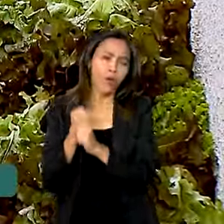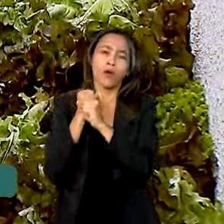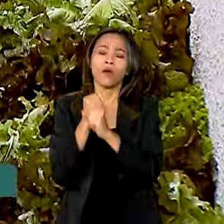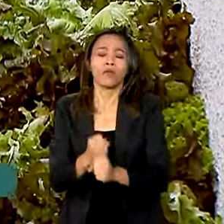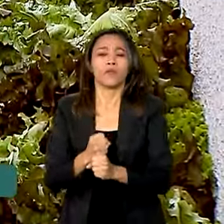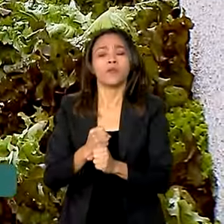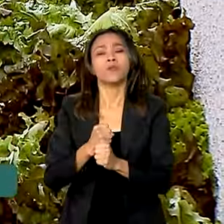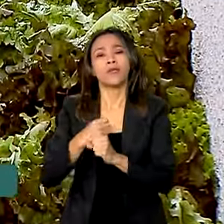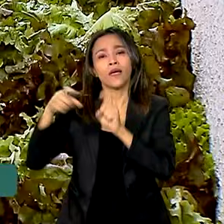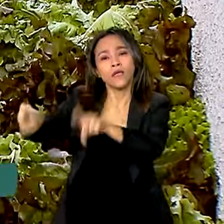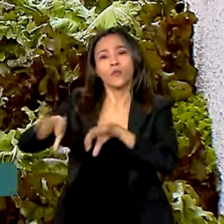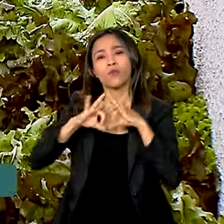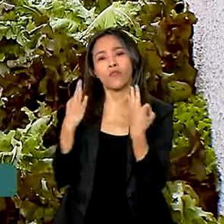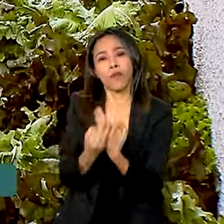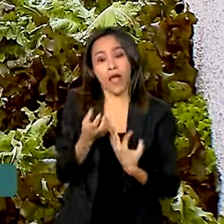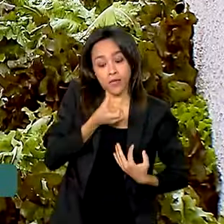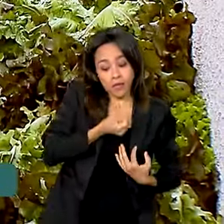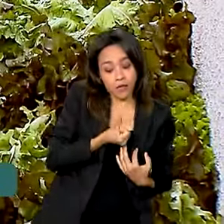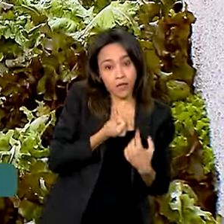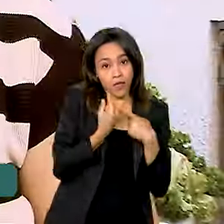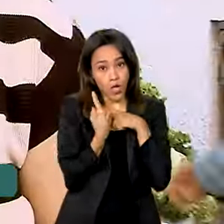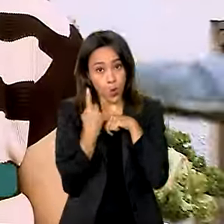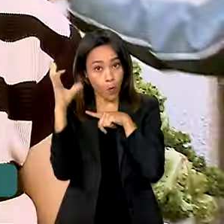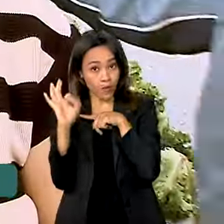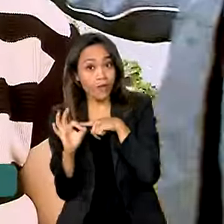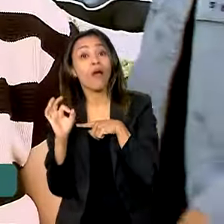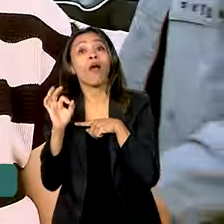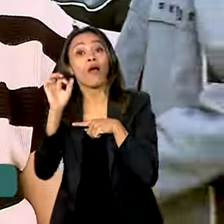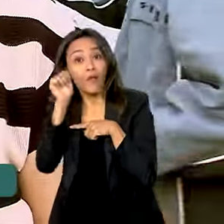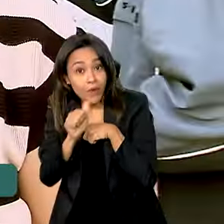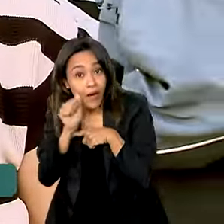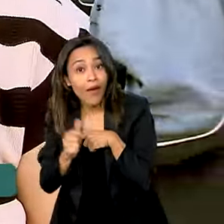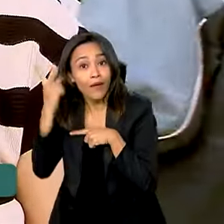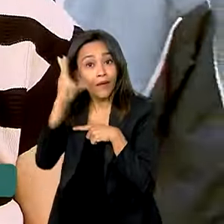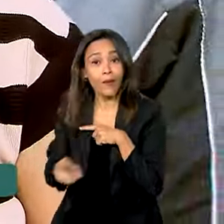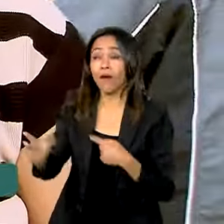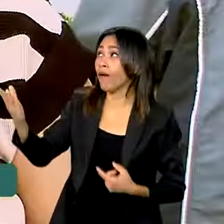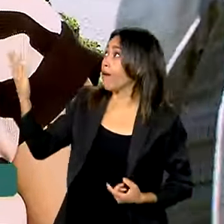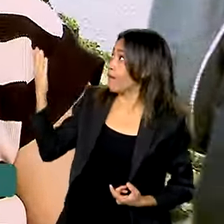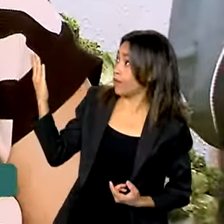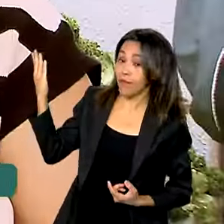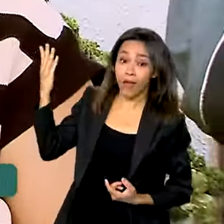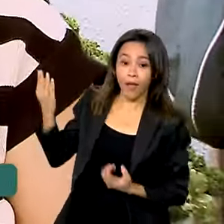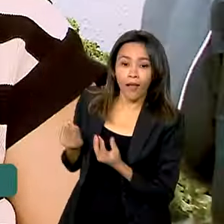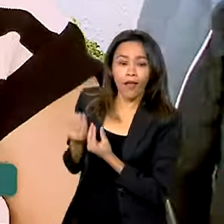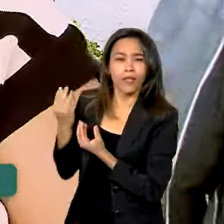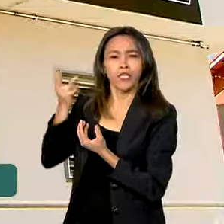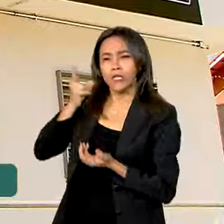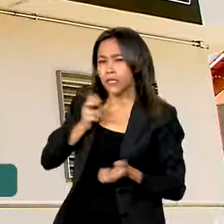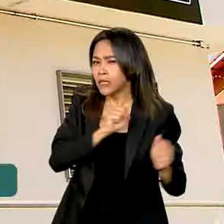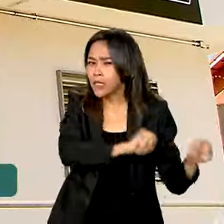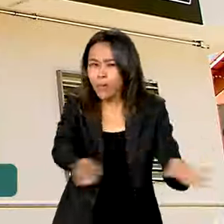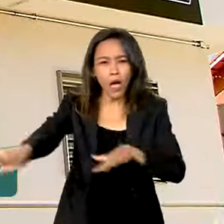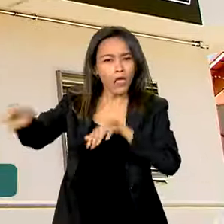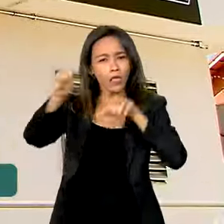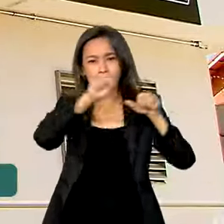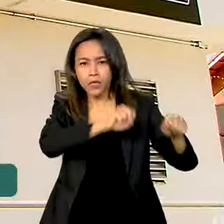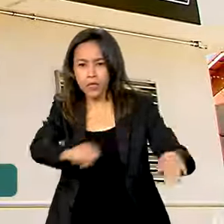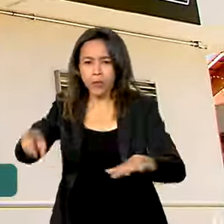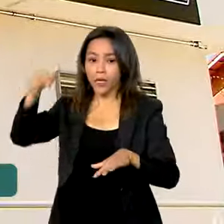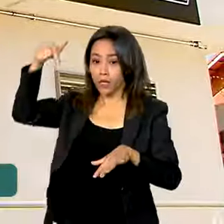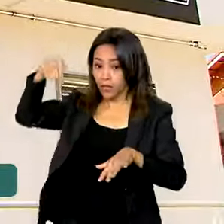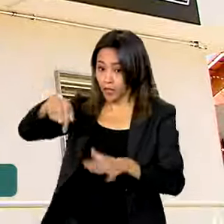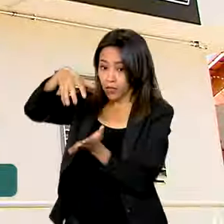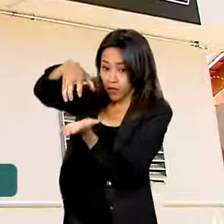do programa, 61% são mulheres, como Elisângela, que entrega toda semana, nesse centro de